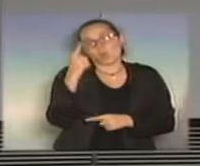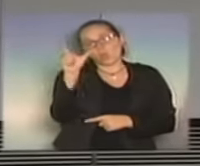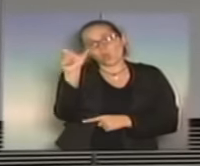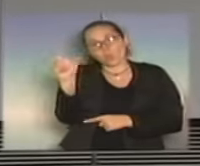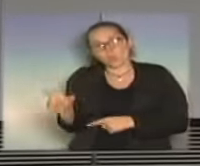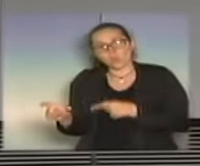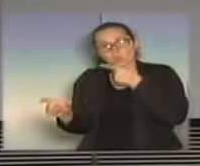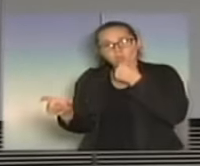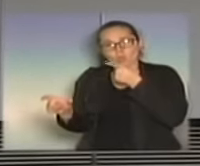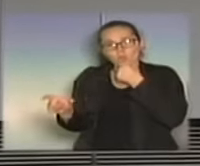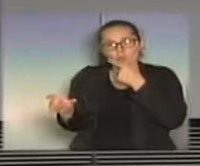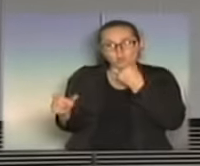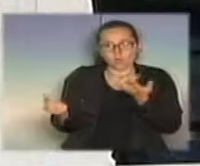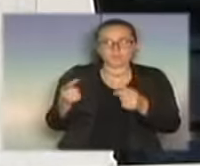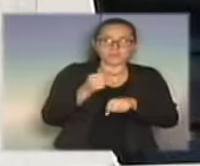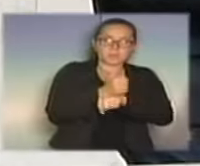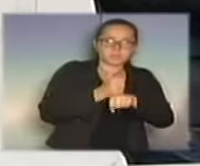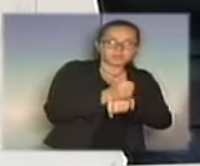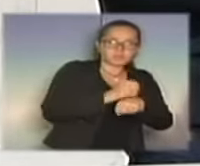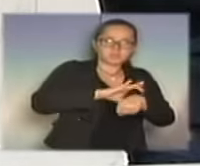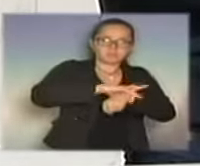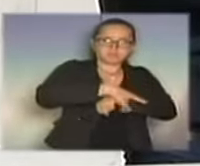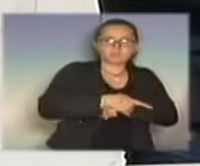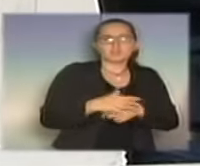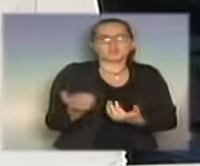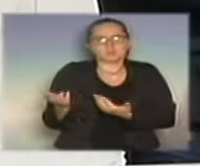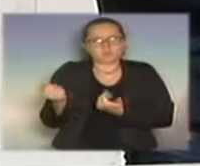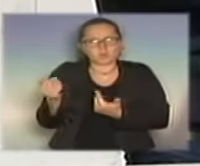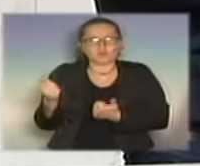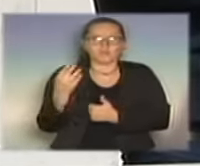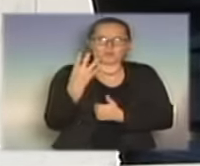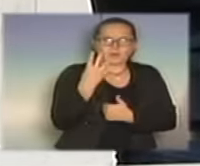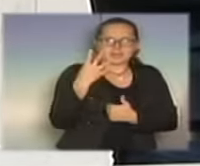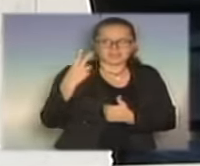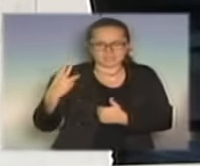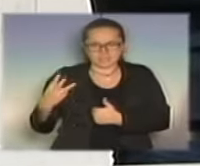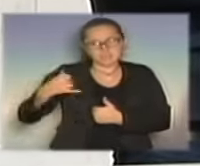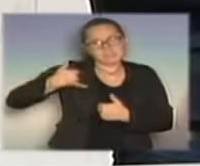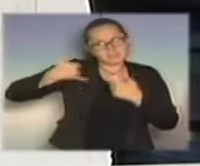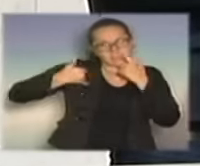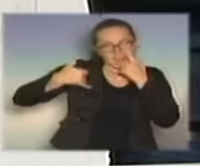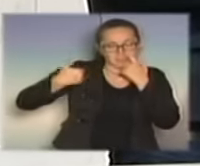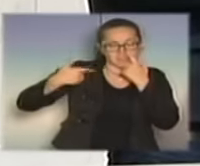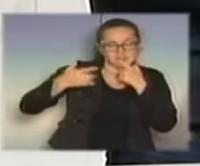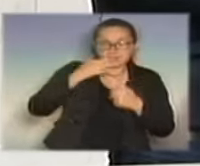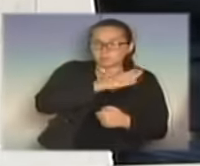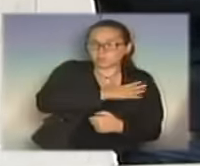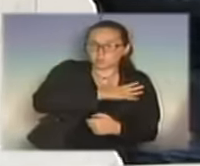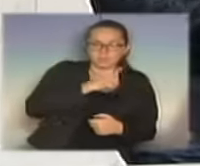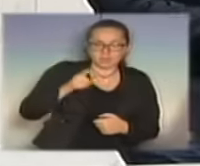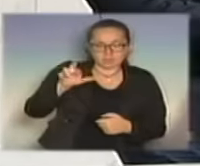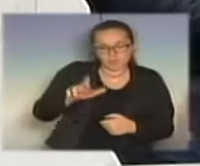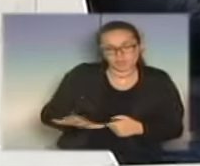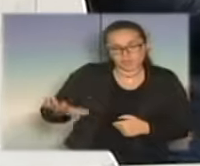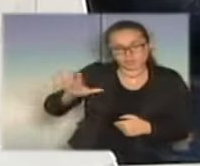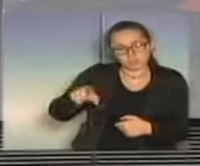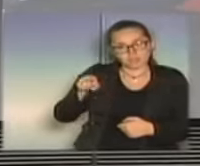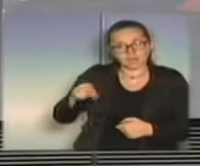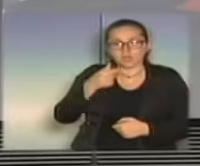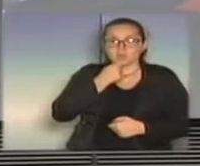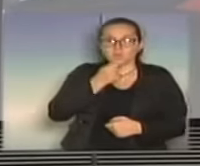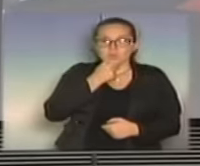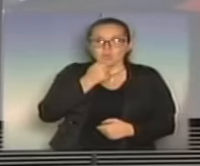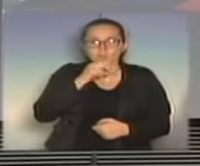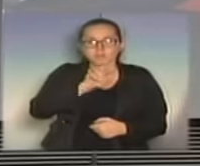forças de segurança, um delegado de polícia, jovem ainda, 43 anos, muito querido na região de Rio Preto, Goerino Soufaneto. Nós